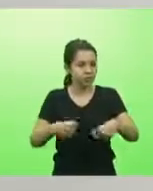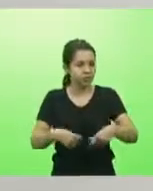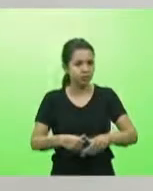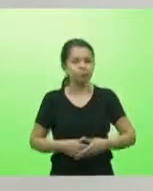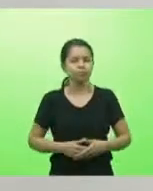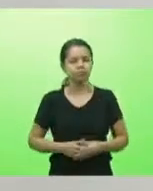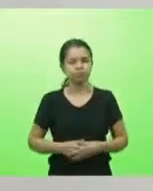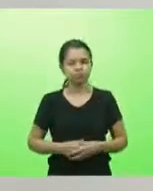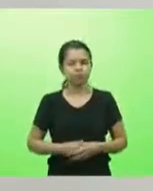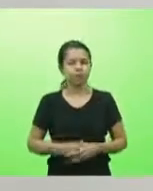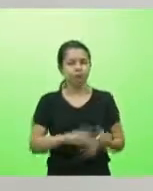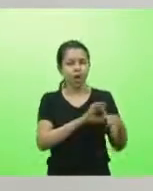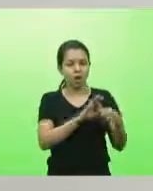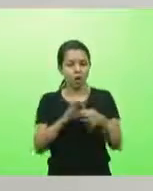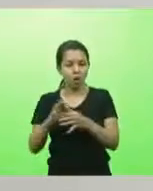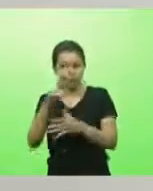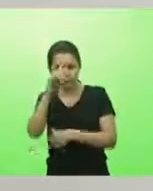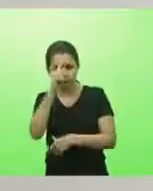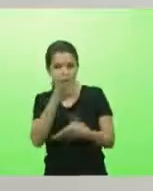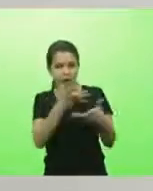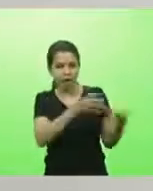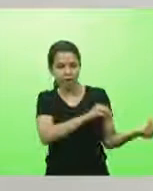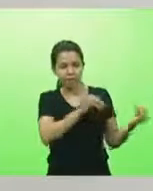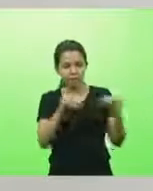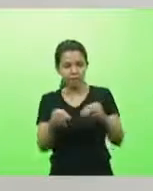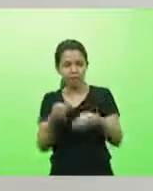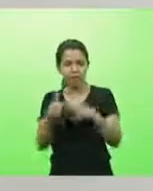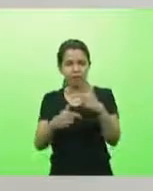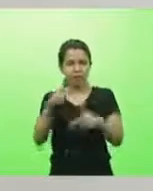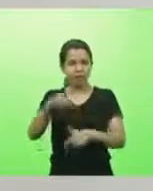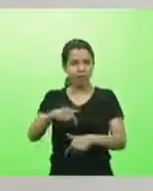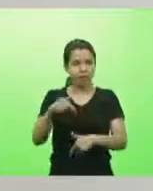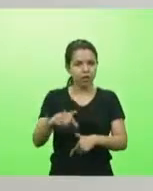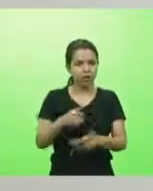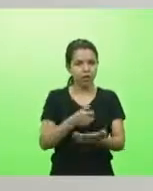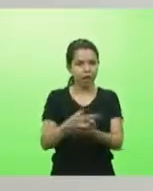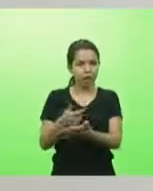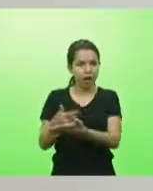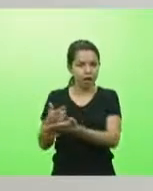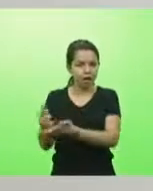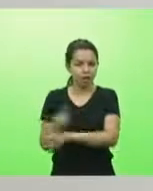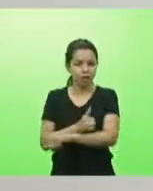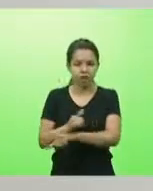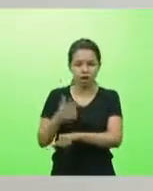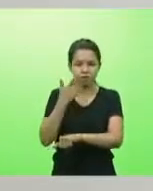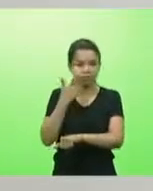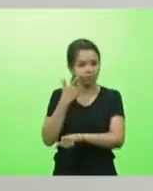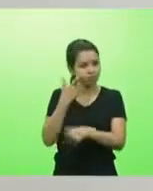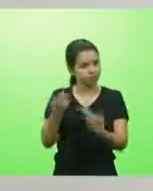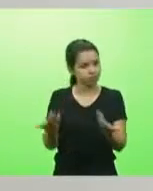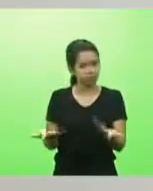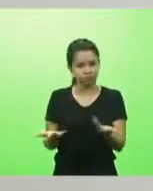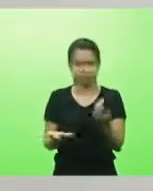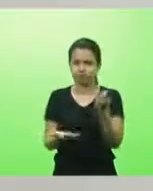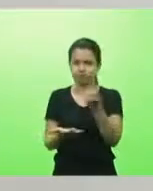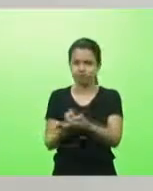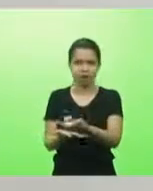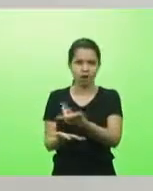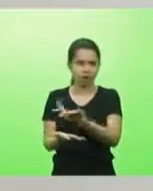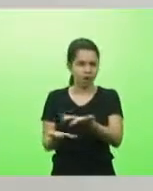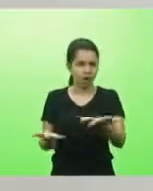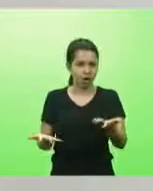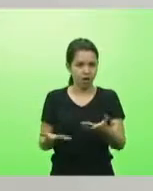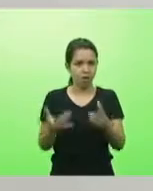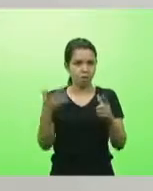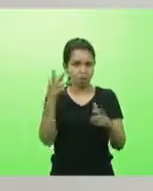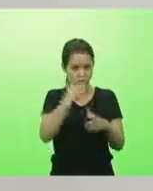A rede hospitalar que quer vir trabalhar aqui, sei lá, são pagos para encontrar alternativa. e não é bonito tirar